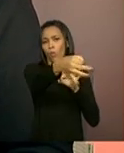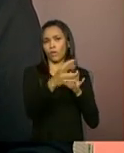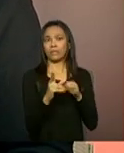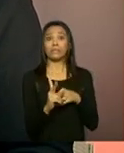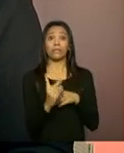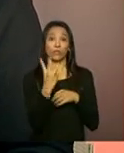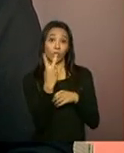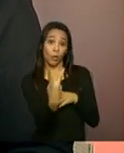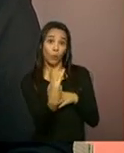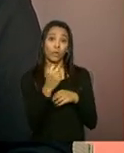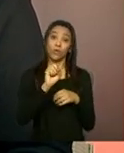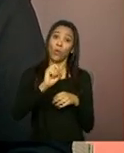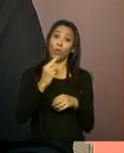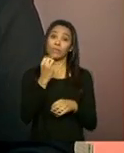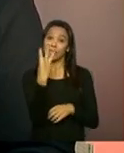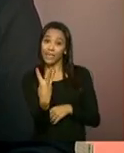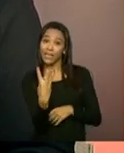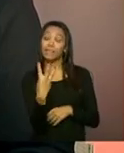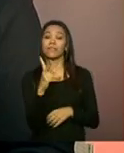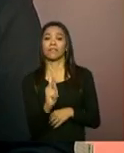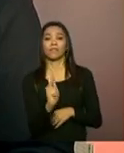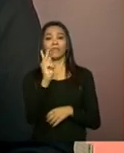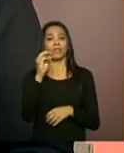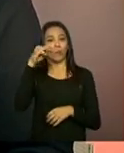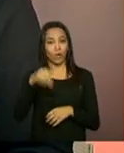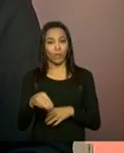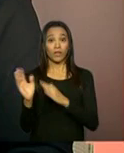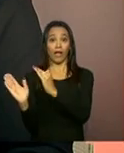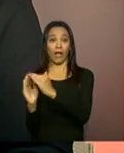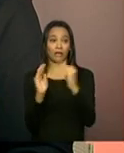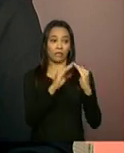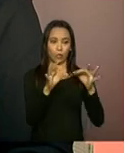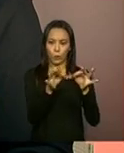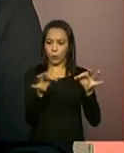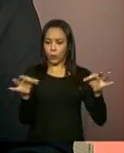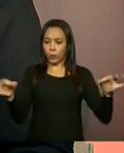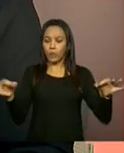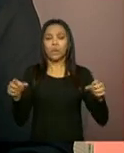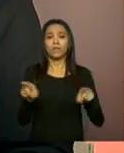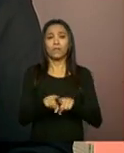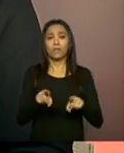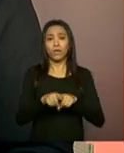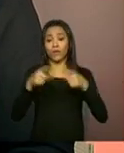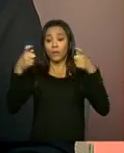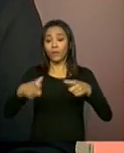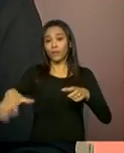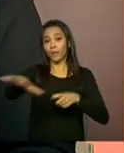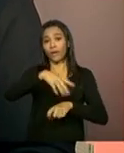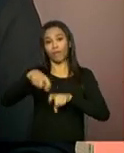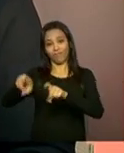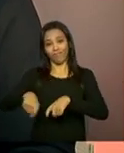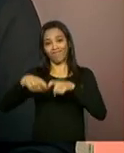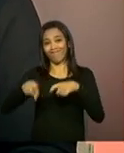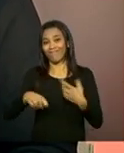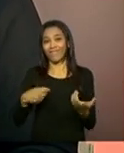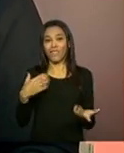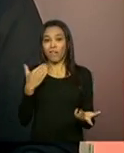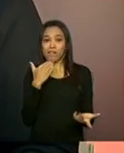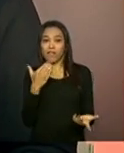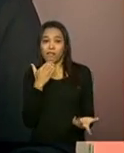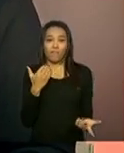quilômetros entre moradias? Na zona rural, a equipe volante não encontra espaços adequados para desenvolver suas